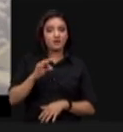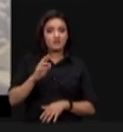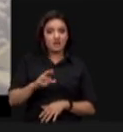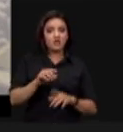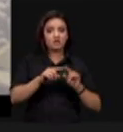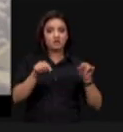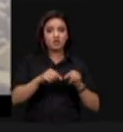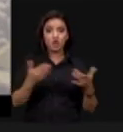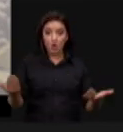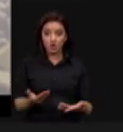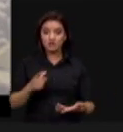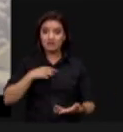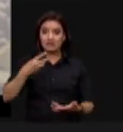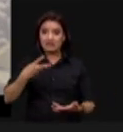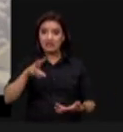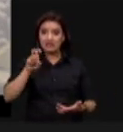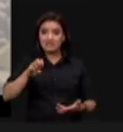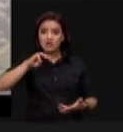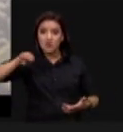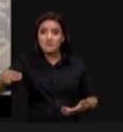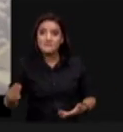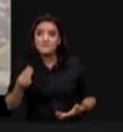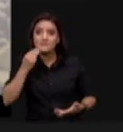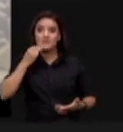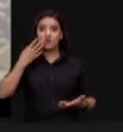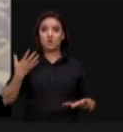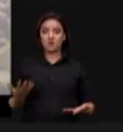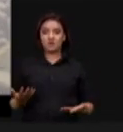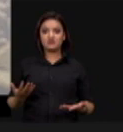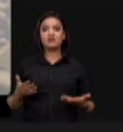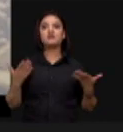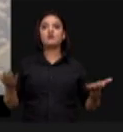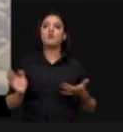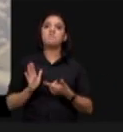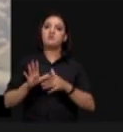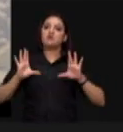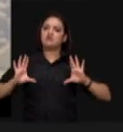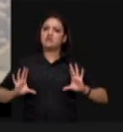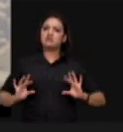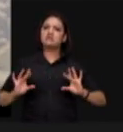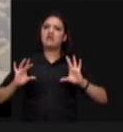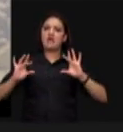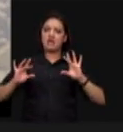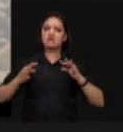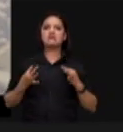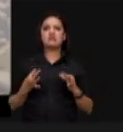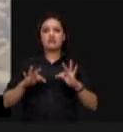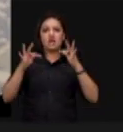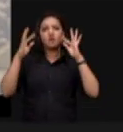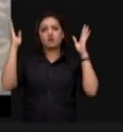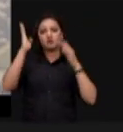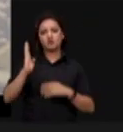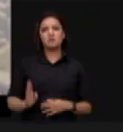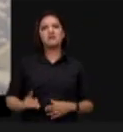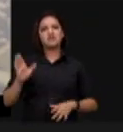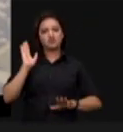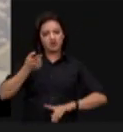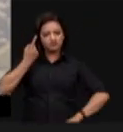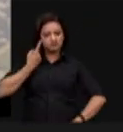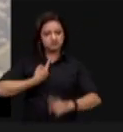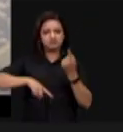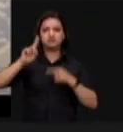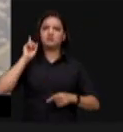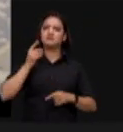temos 35 milhões de hectares de soja, 3.600 quilos por hectare. Isso mostra o que a ciência brasileira, o a tecnologia brasileira fez, de maneira espetacular,